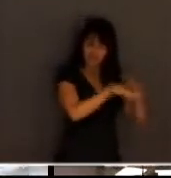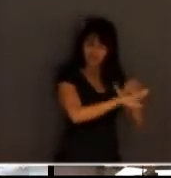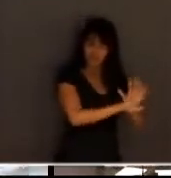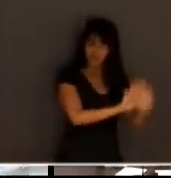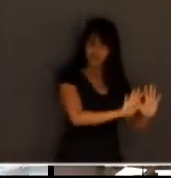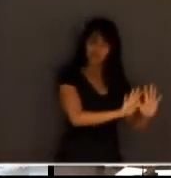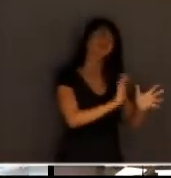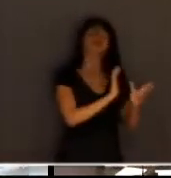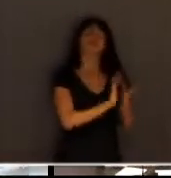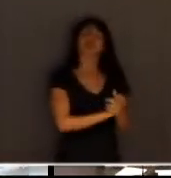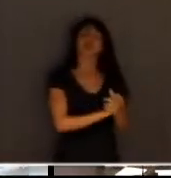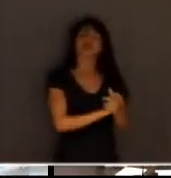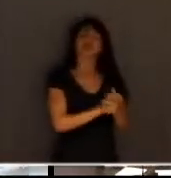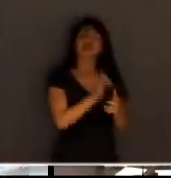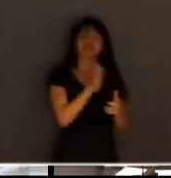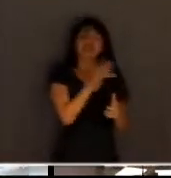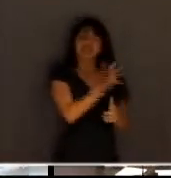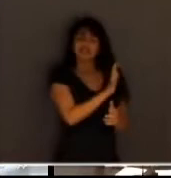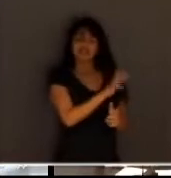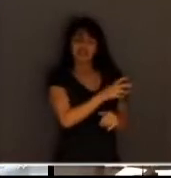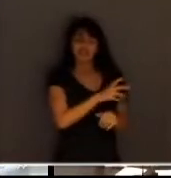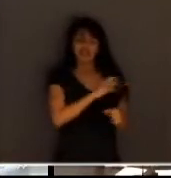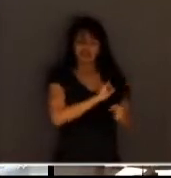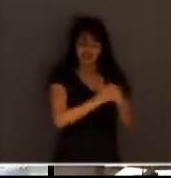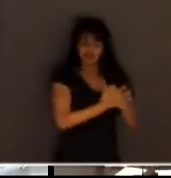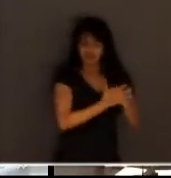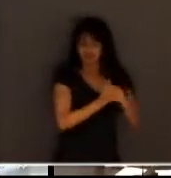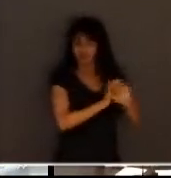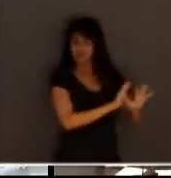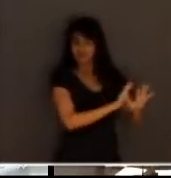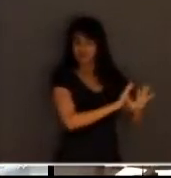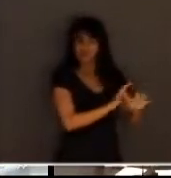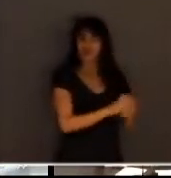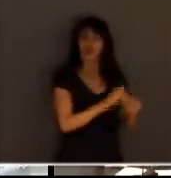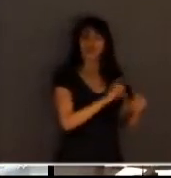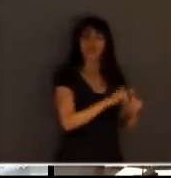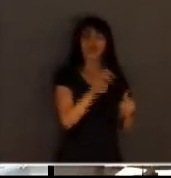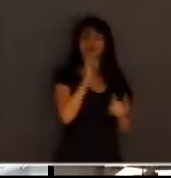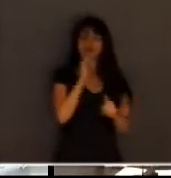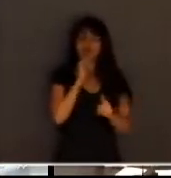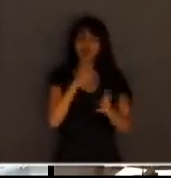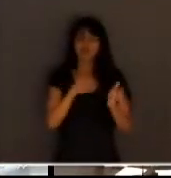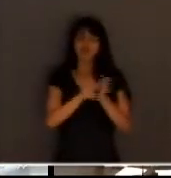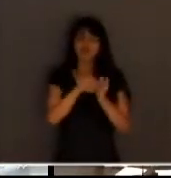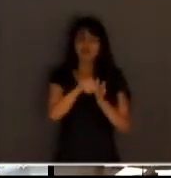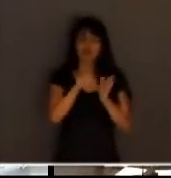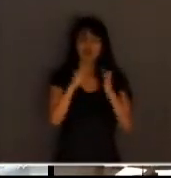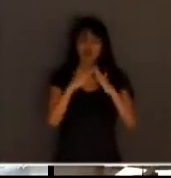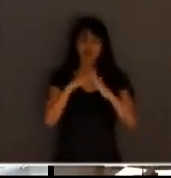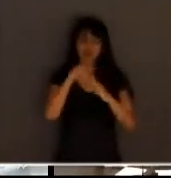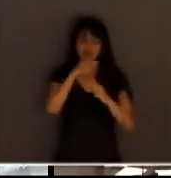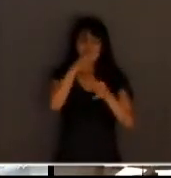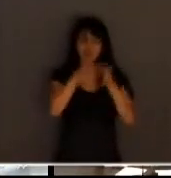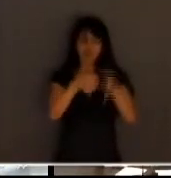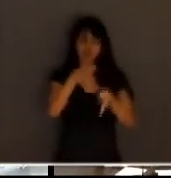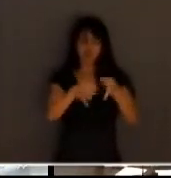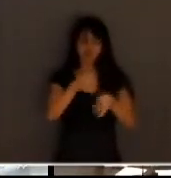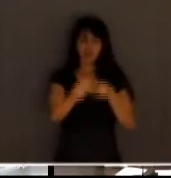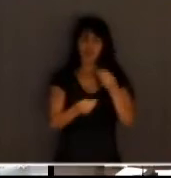quietinho. Ele não quer pegar a Covid. Aí chega uma carta do juiz. Como é que faz? Não atende o juiz? Ele vai atender o juiz.